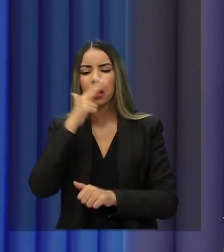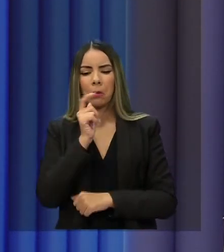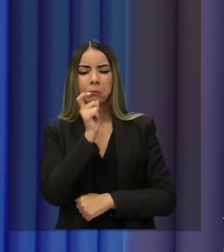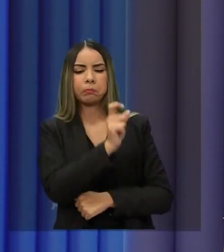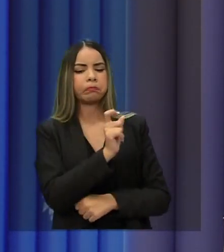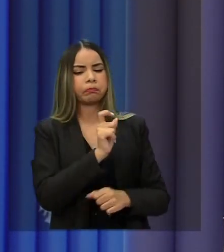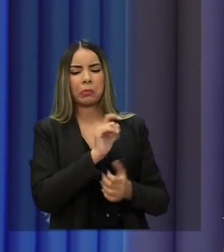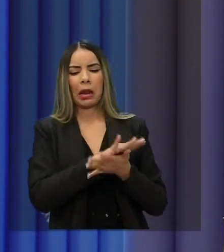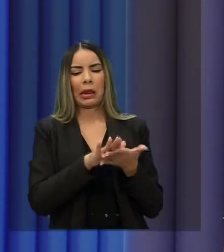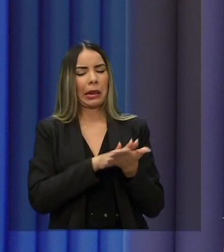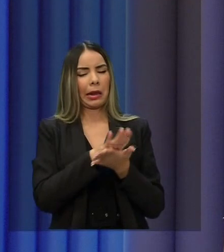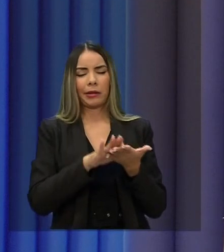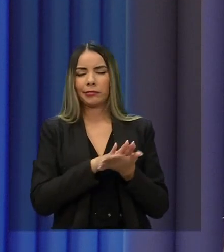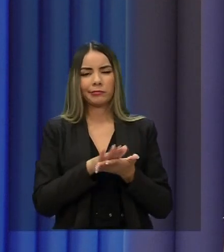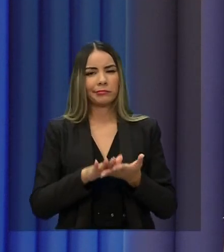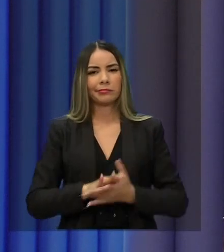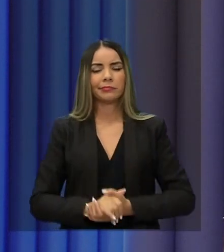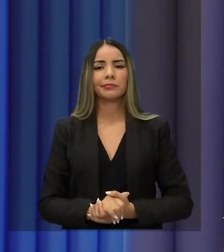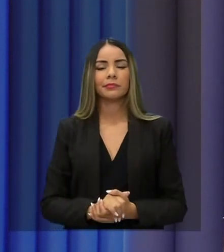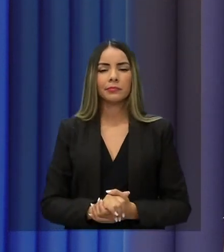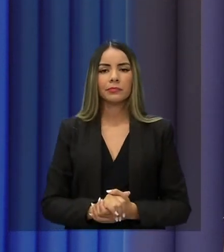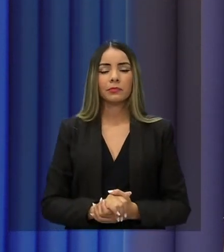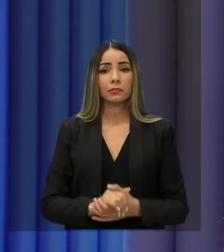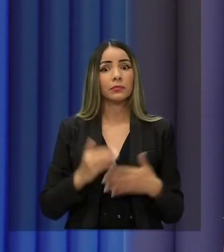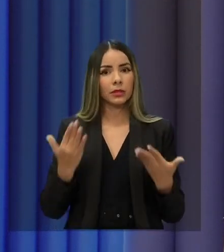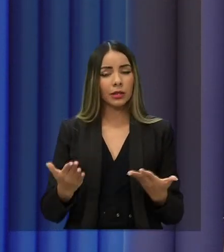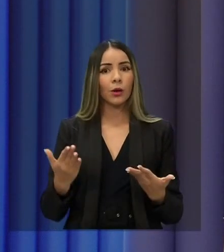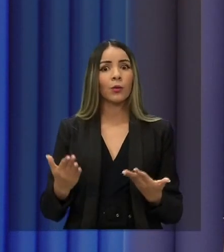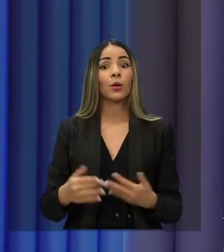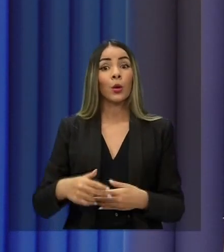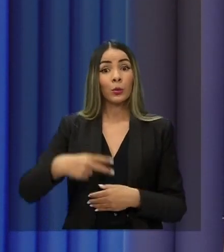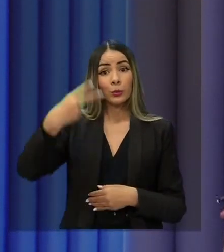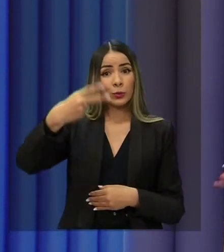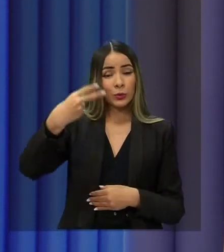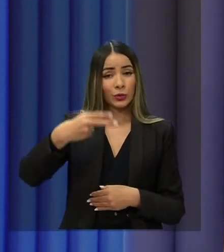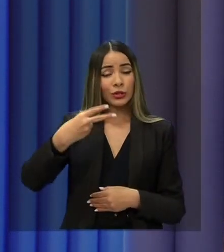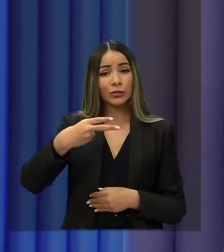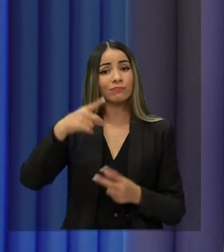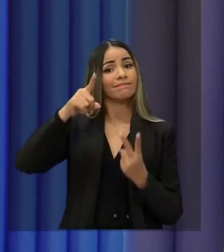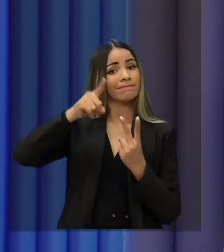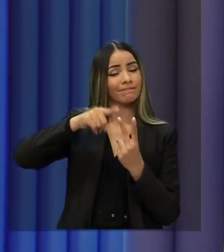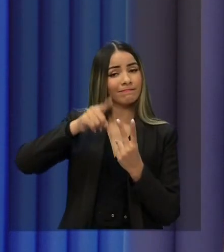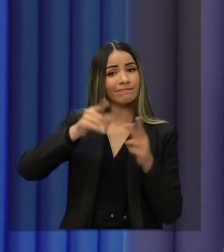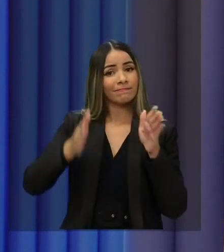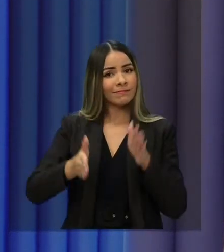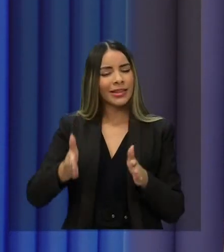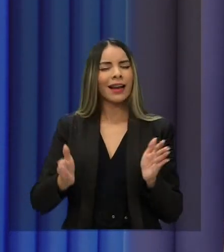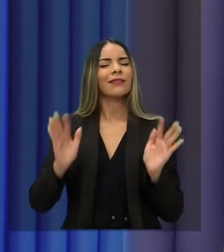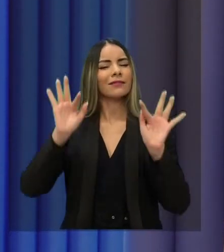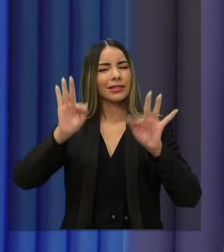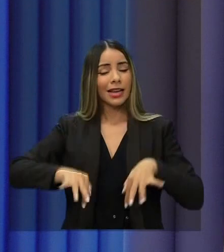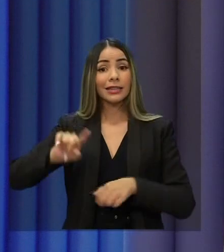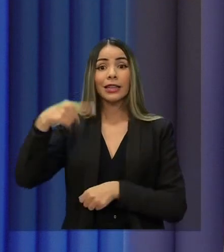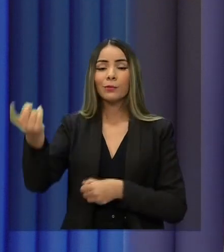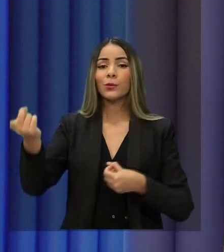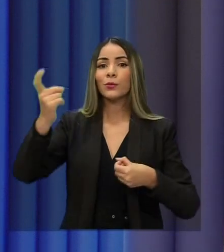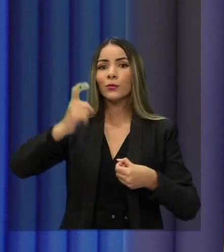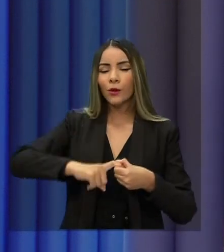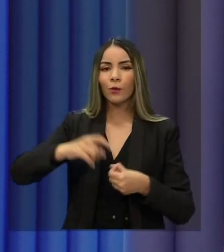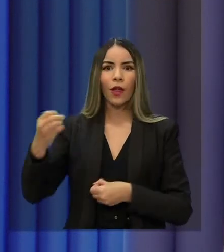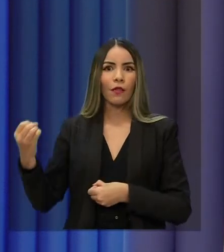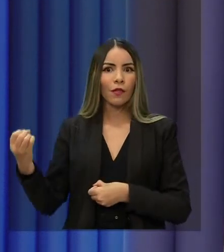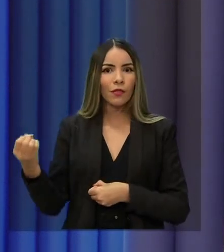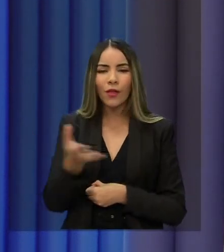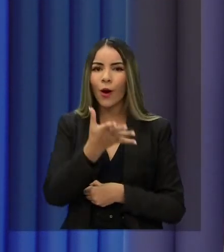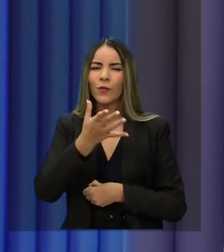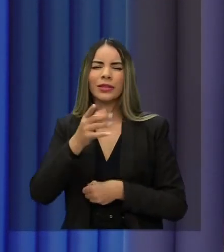pessoal direta. E assim nós encerramos o segundo bloco do nosso debate. Daqui a pouco a gente volta com uma nova rodada de perguntas